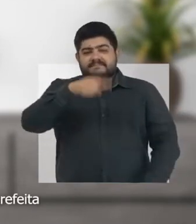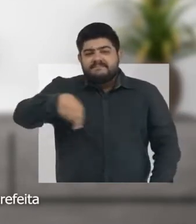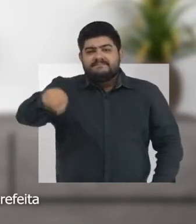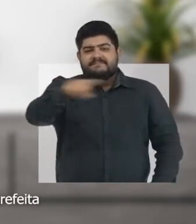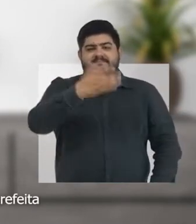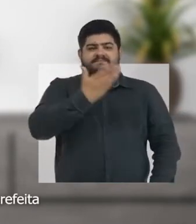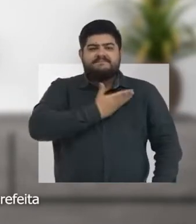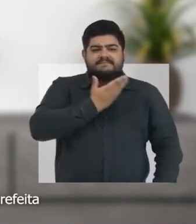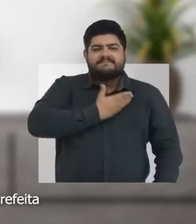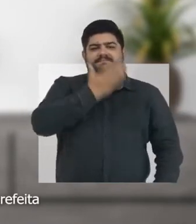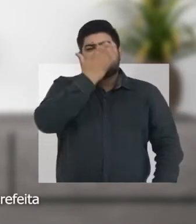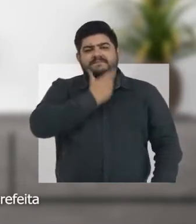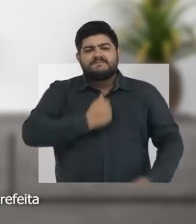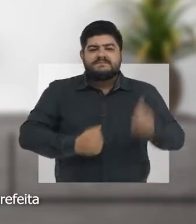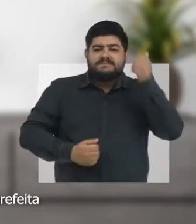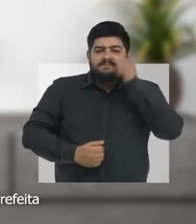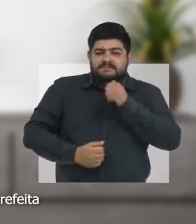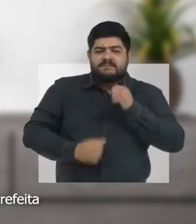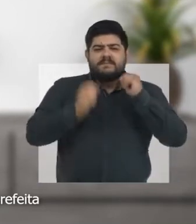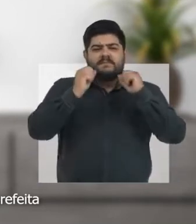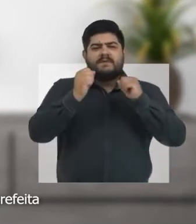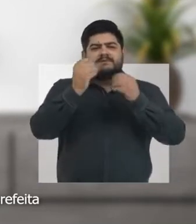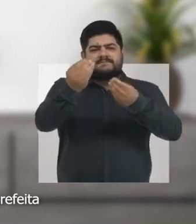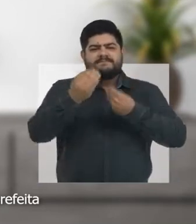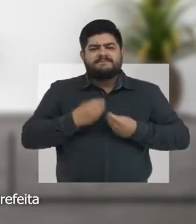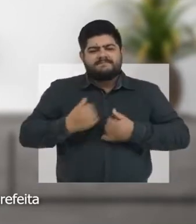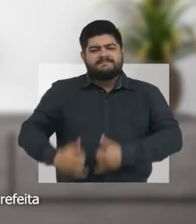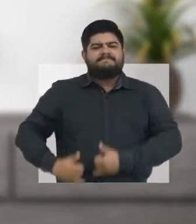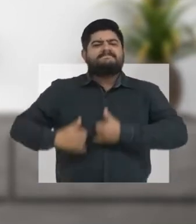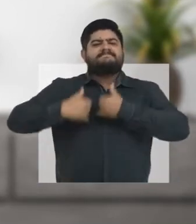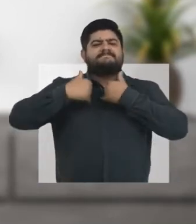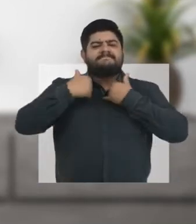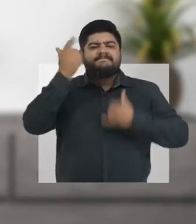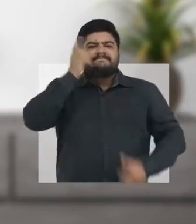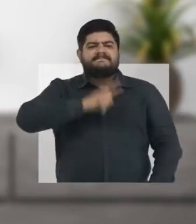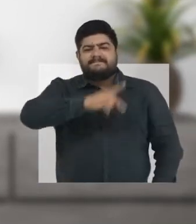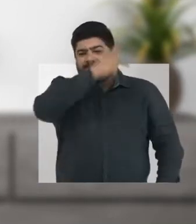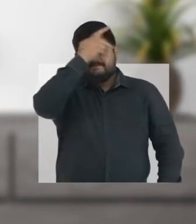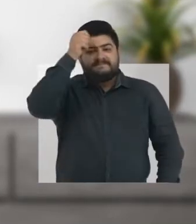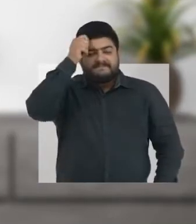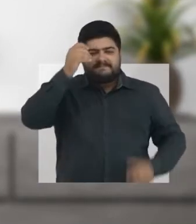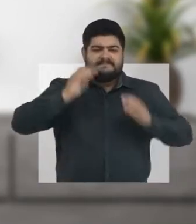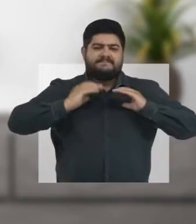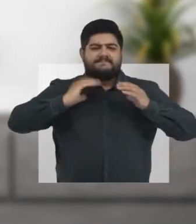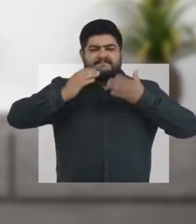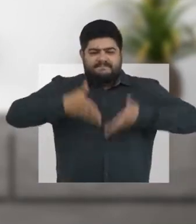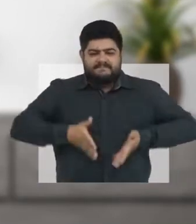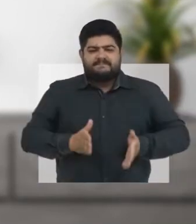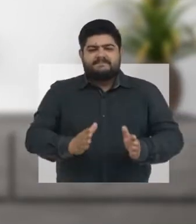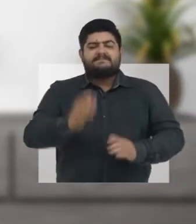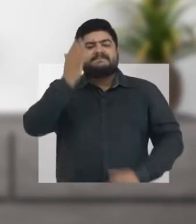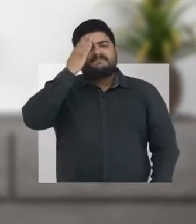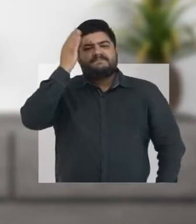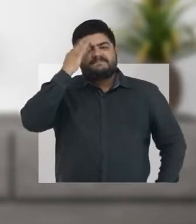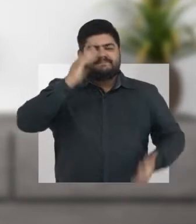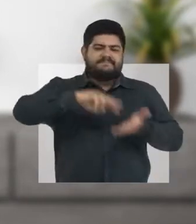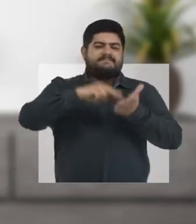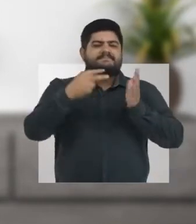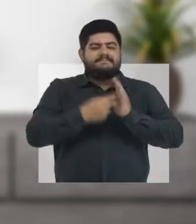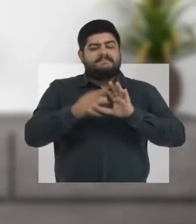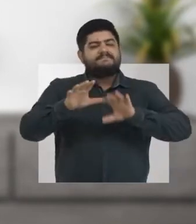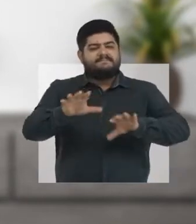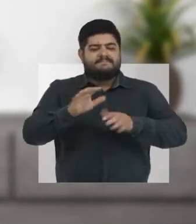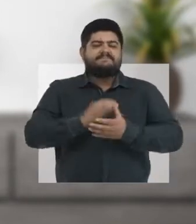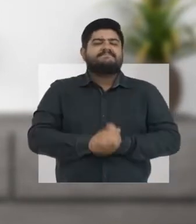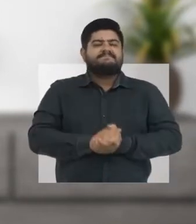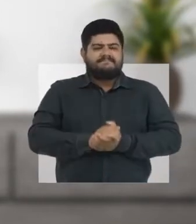Você, minha amiga e meu amigo, pode me dar a honra de ser prefeita da cidade em que nasci. Sei o que isso significa e